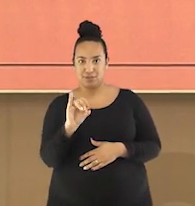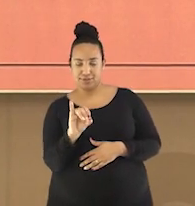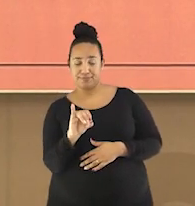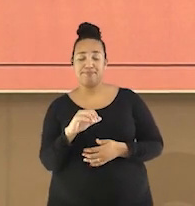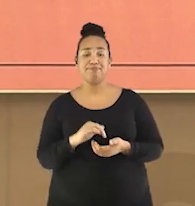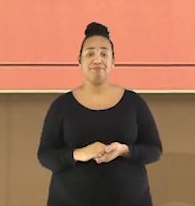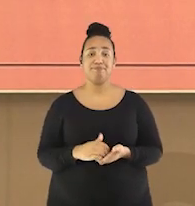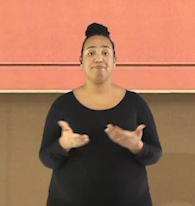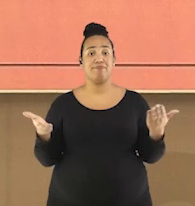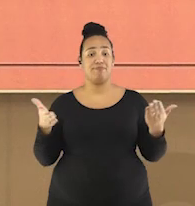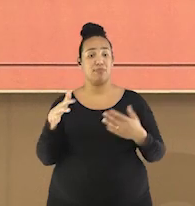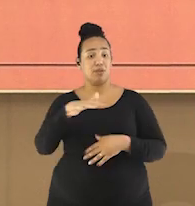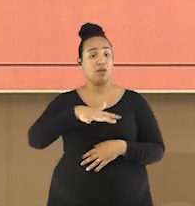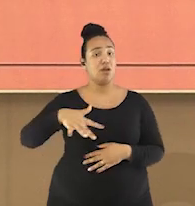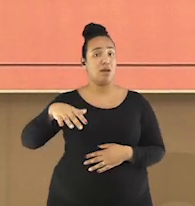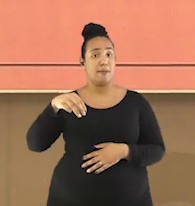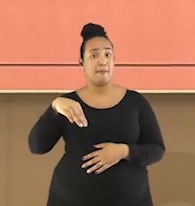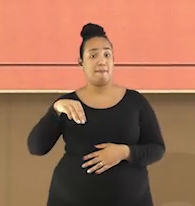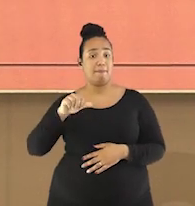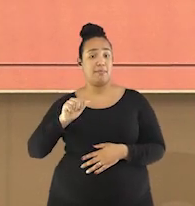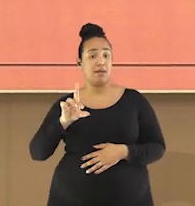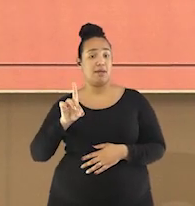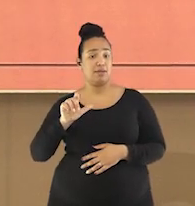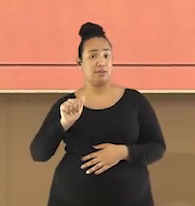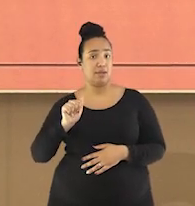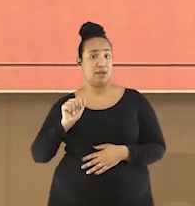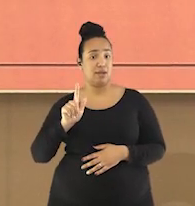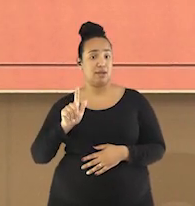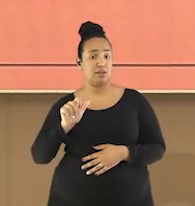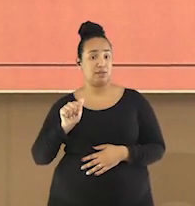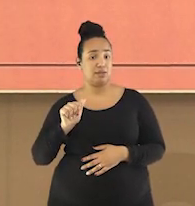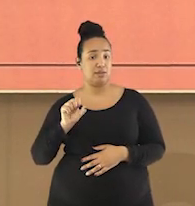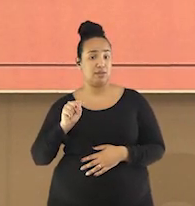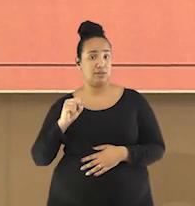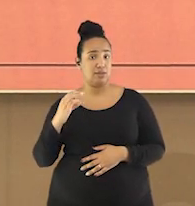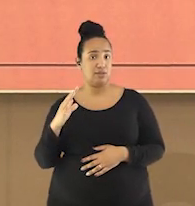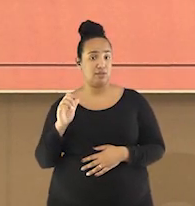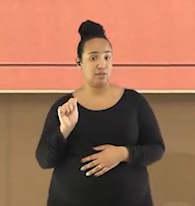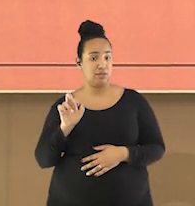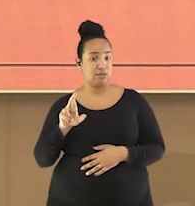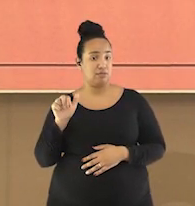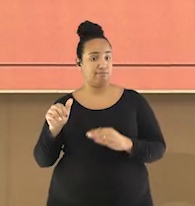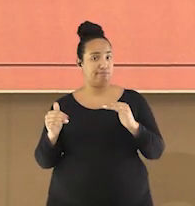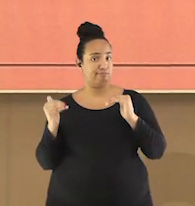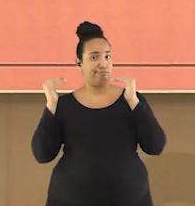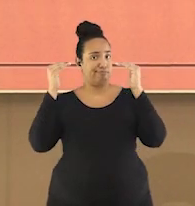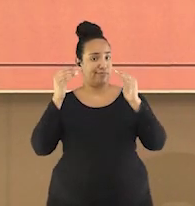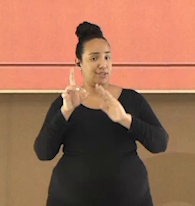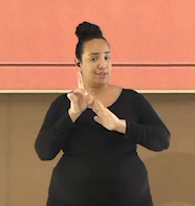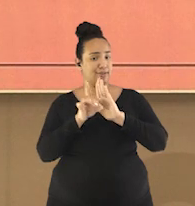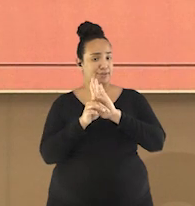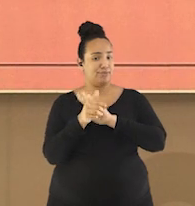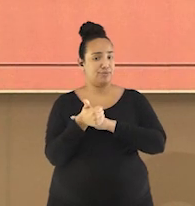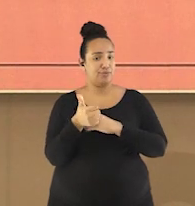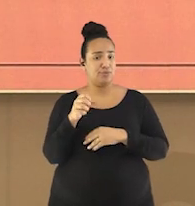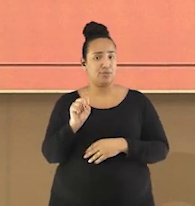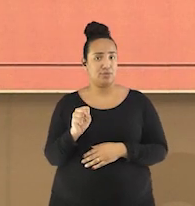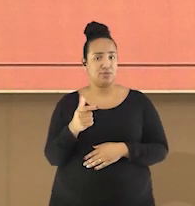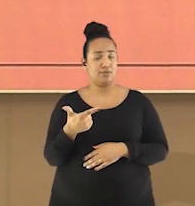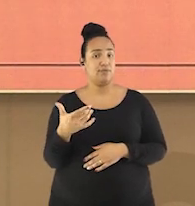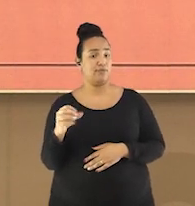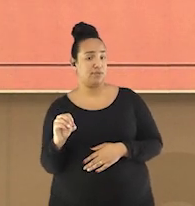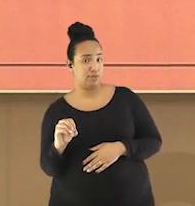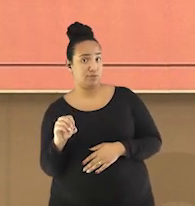a sua soberania, proclamada desde a década de 1820 e que no início da década de